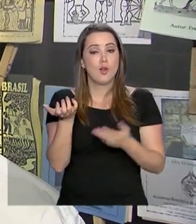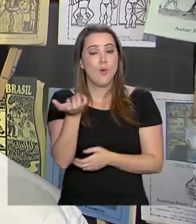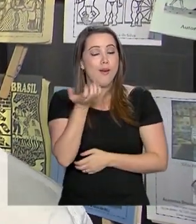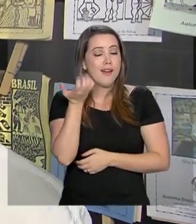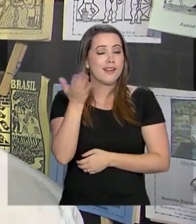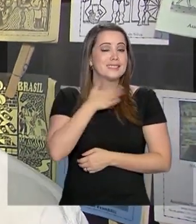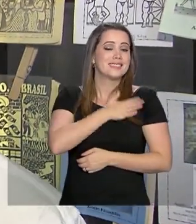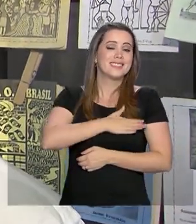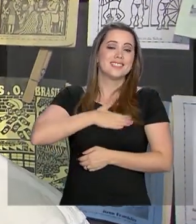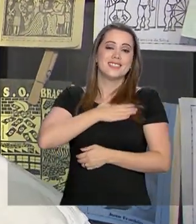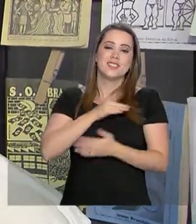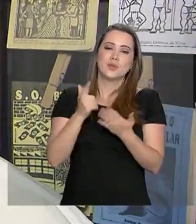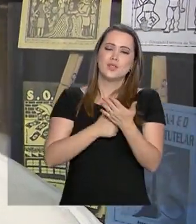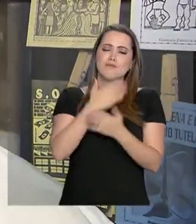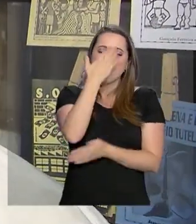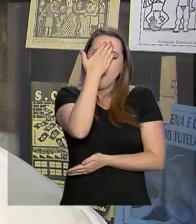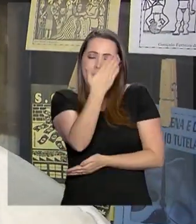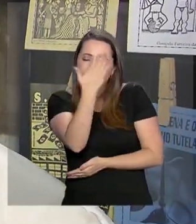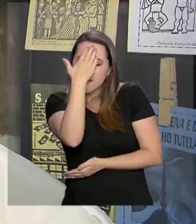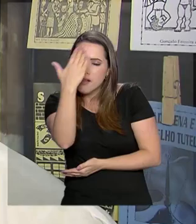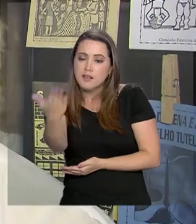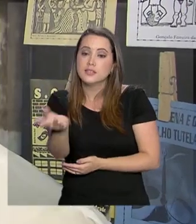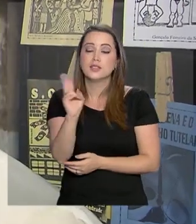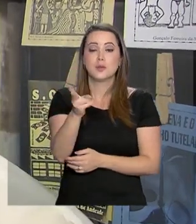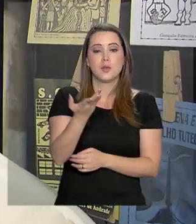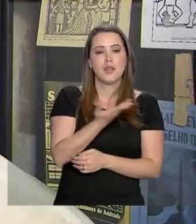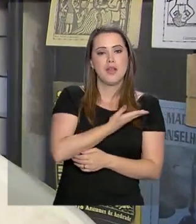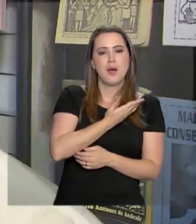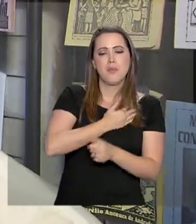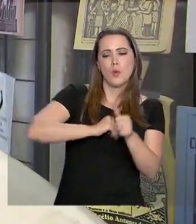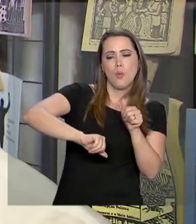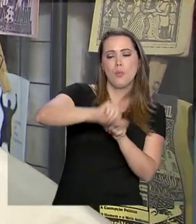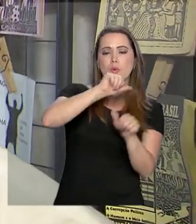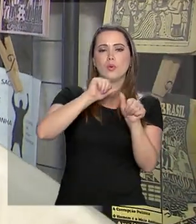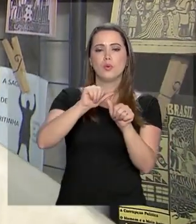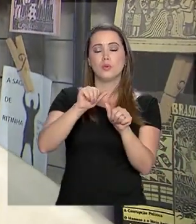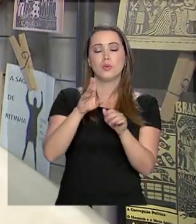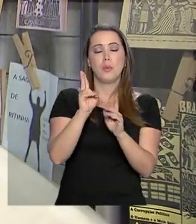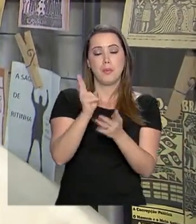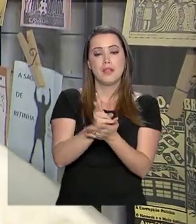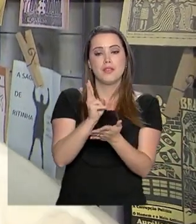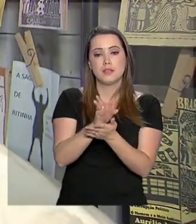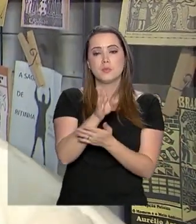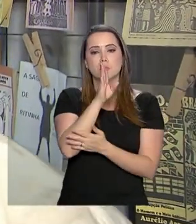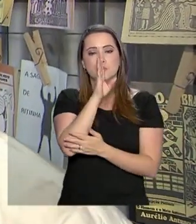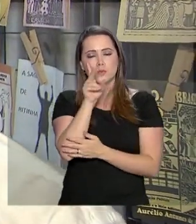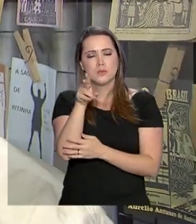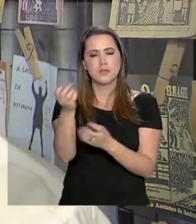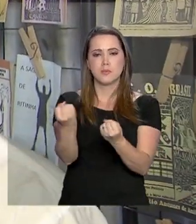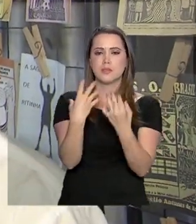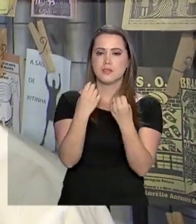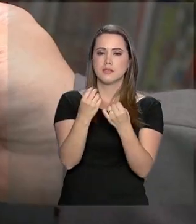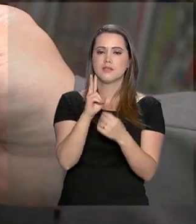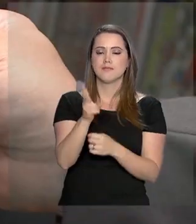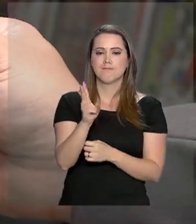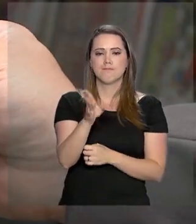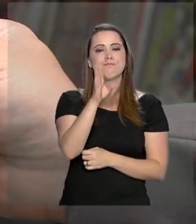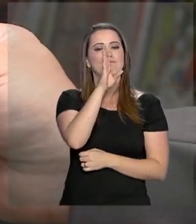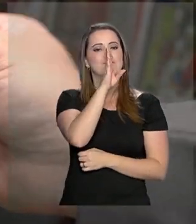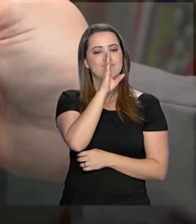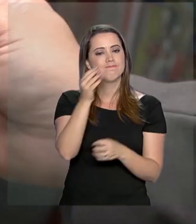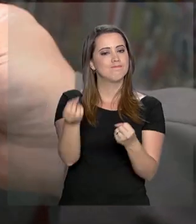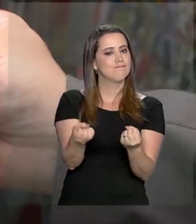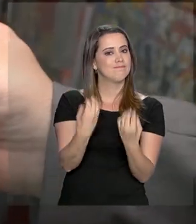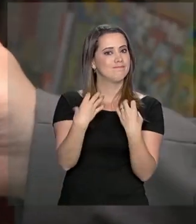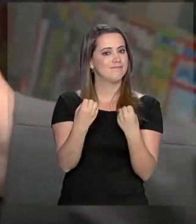livro, eternamente obrigado. Pois fraternalmente mudo, o Senhor me ensina tudo, humildemente calado. No ano